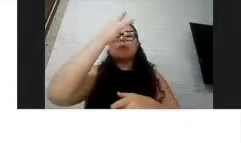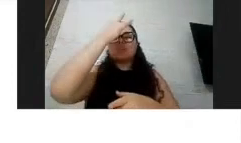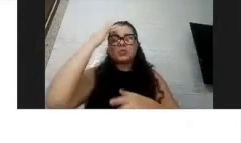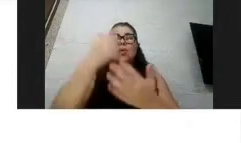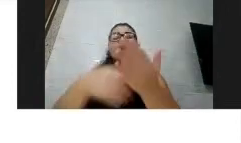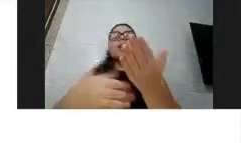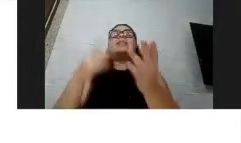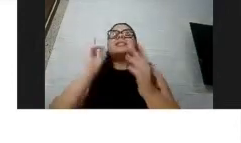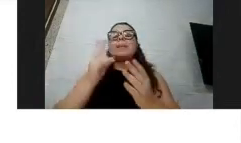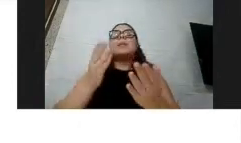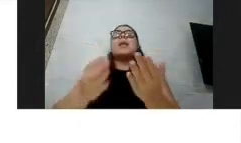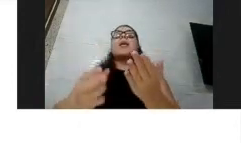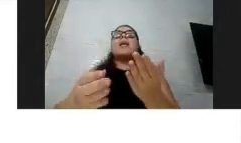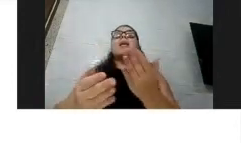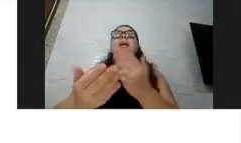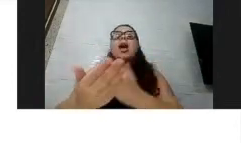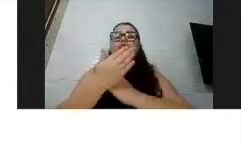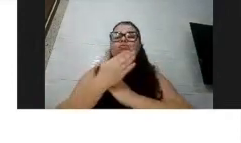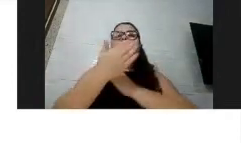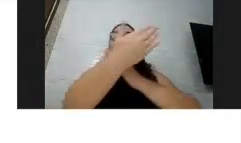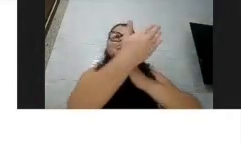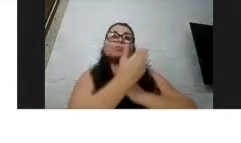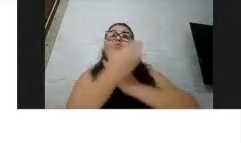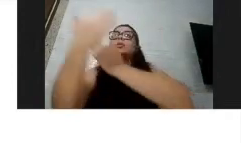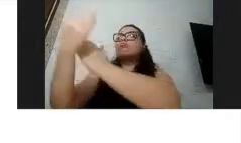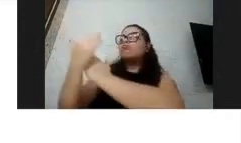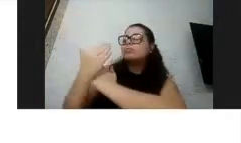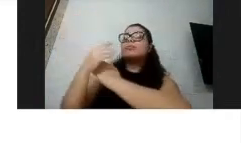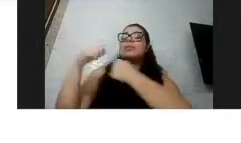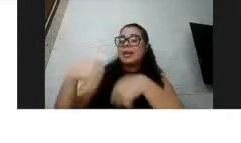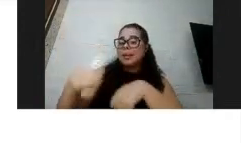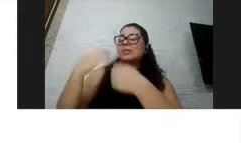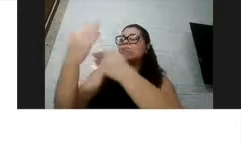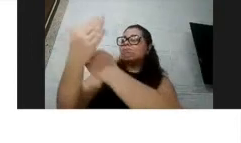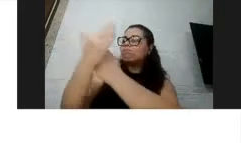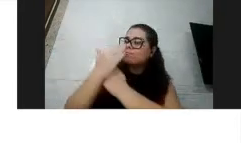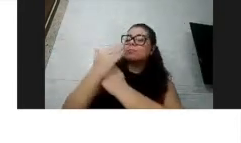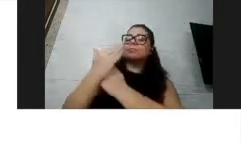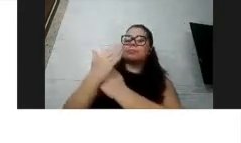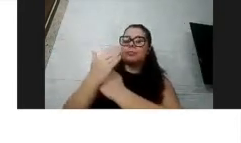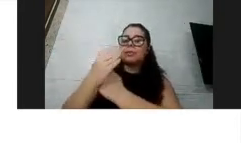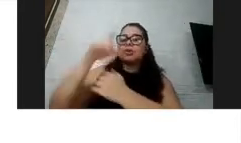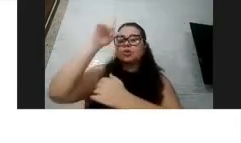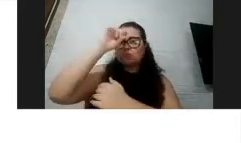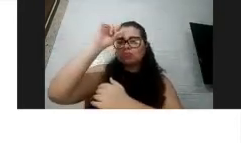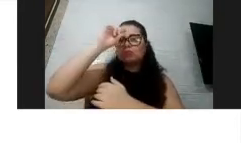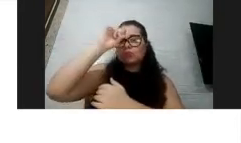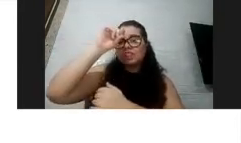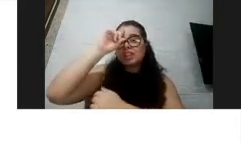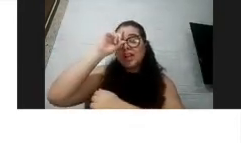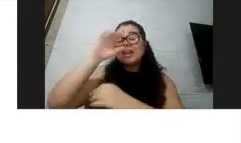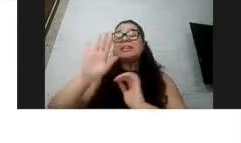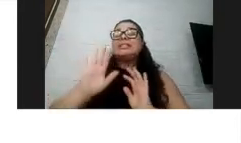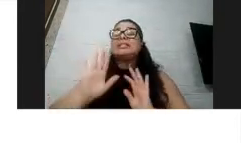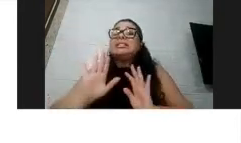pessoas que eles necessitam para ajudá-los nas questões do dia a dia. Então, muitas